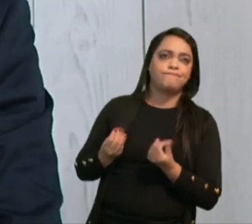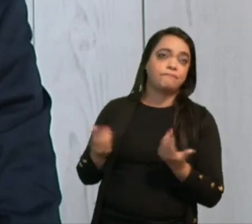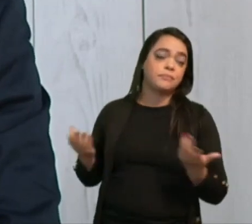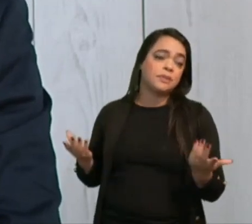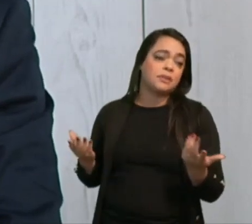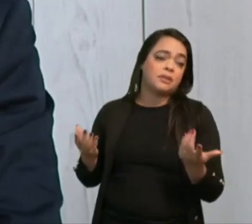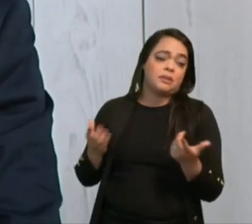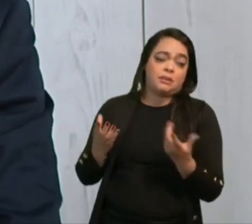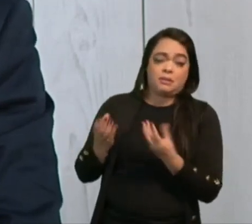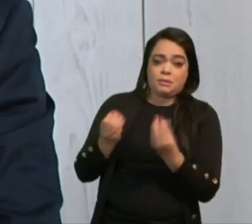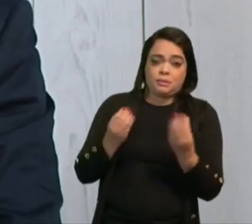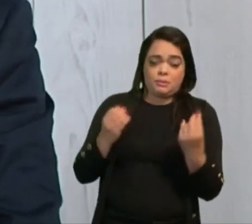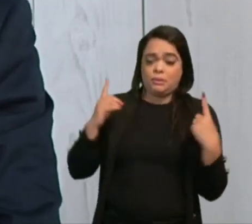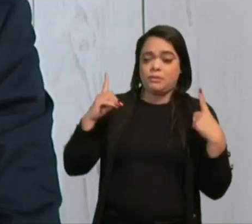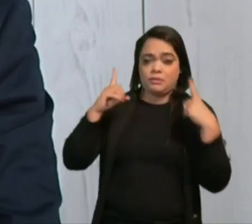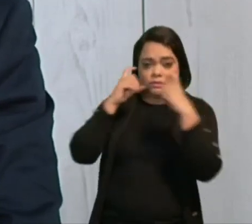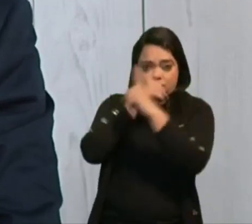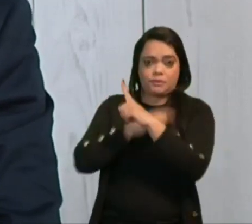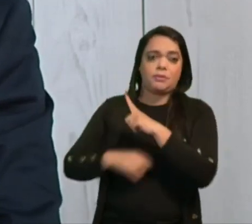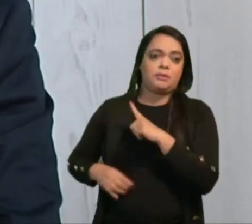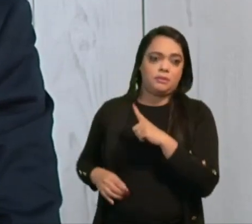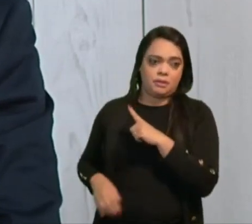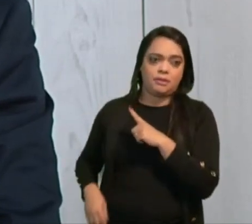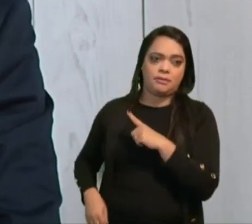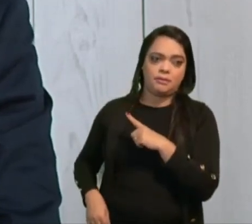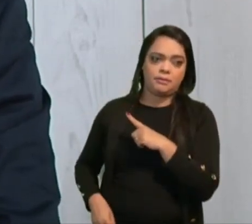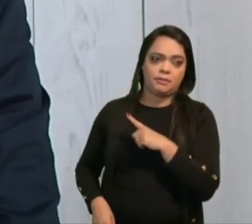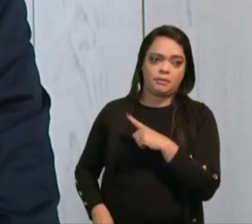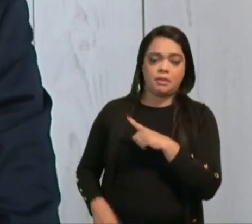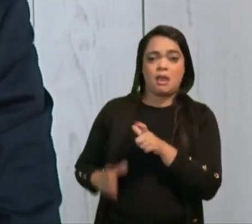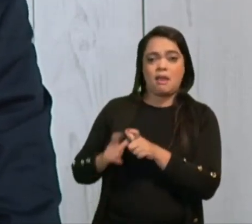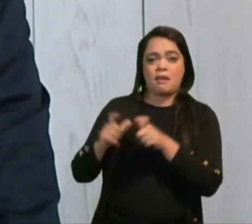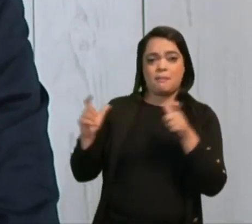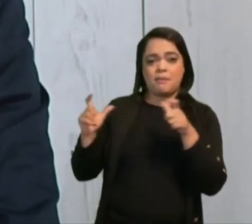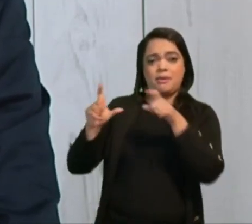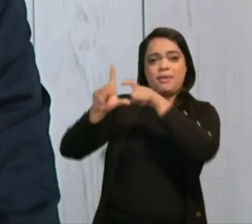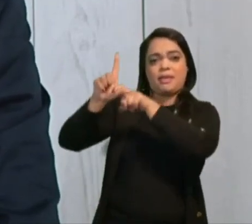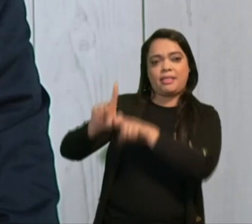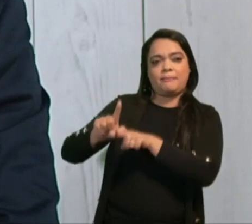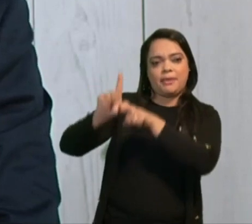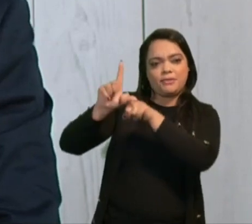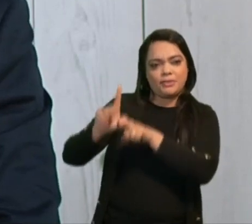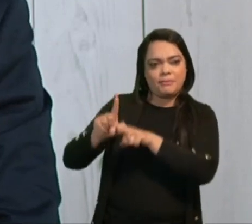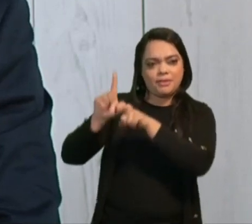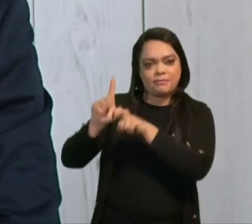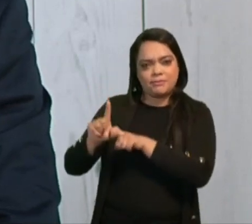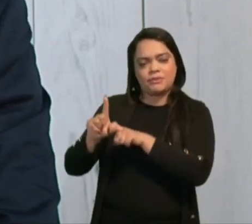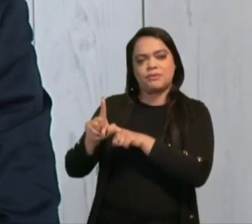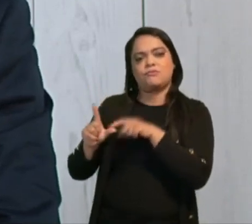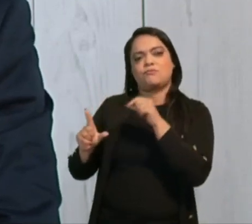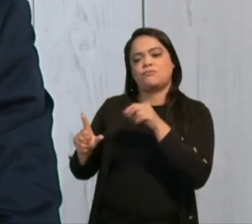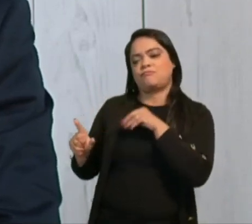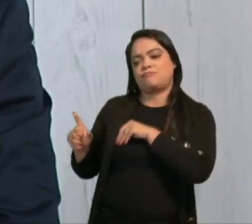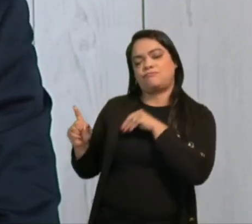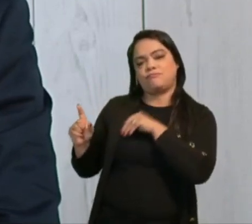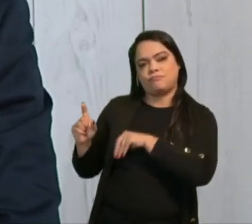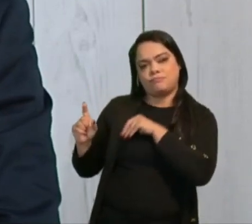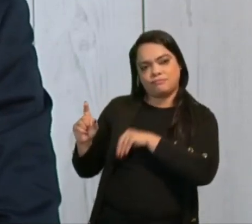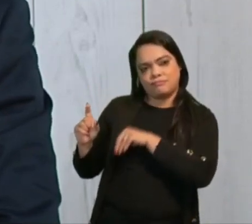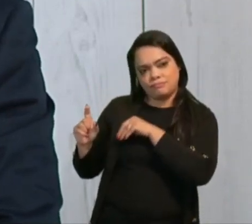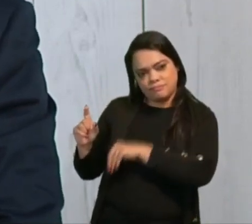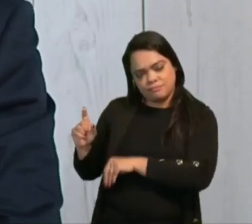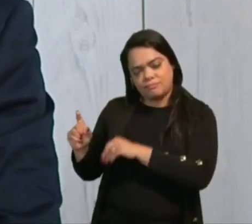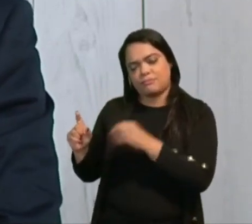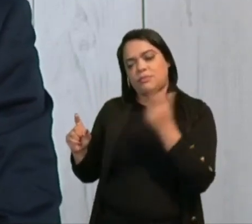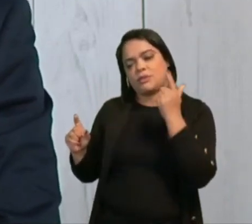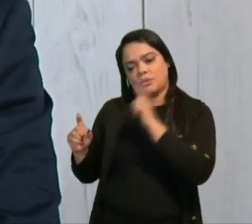são vulneráveis e a maior parte deles depende do salário obtido